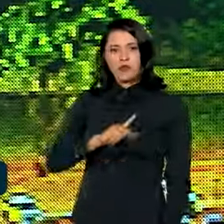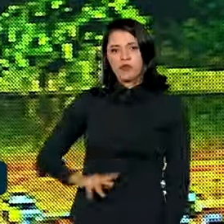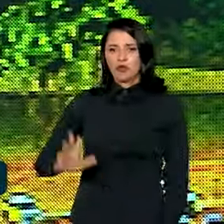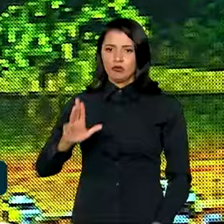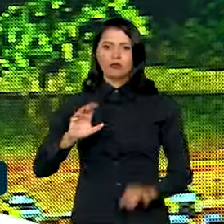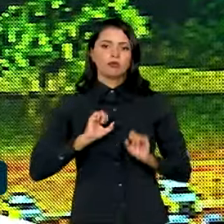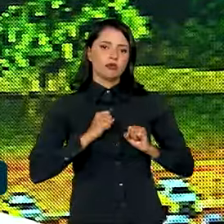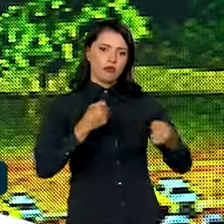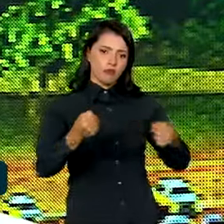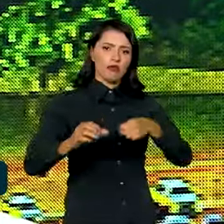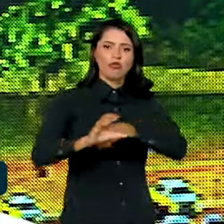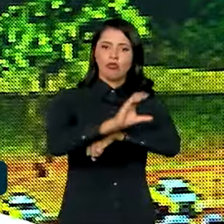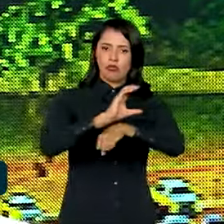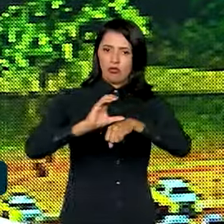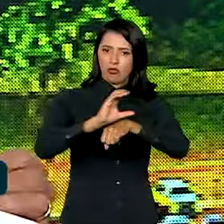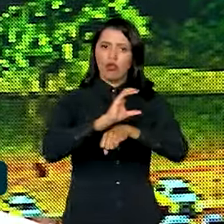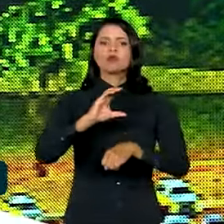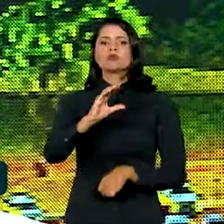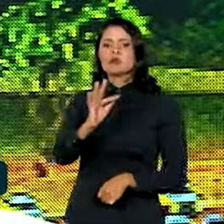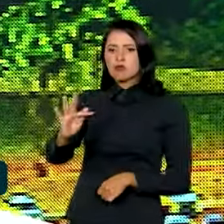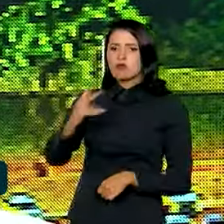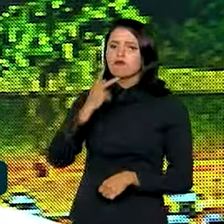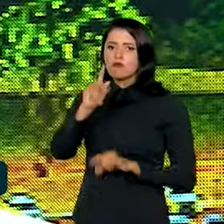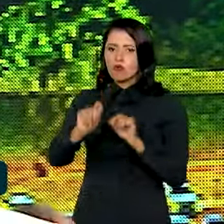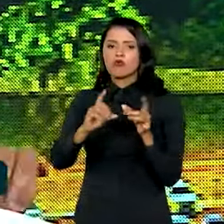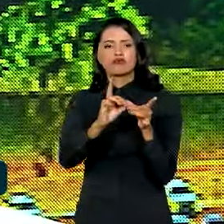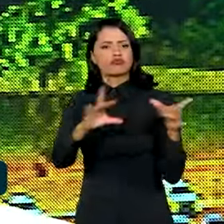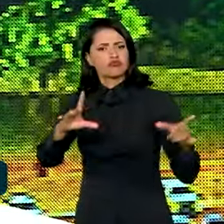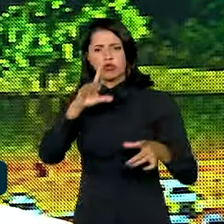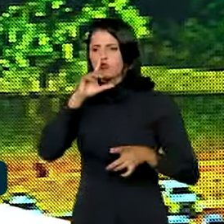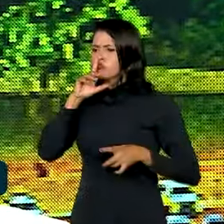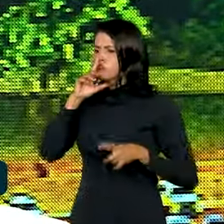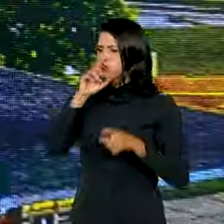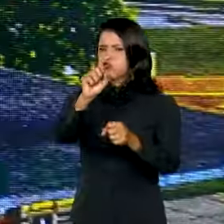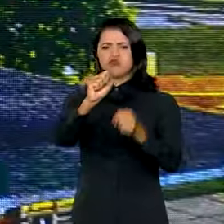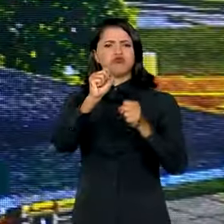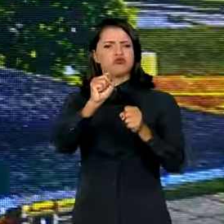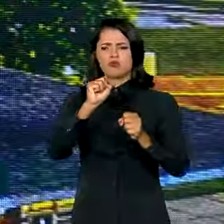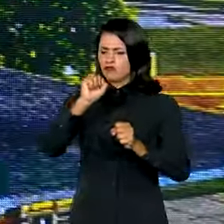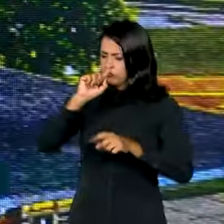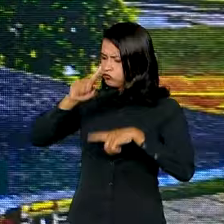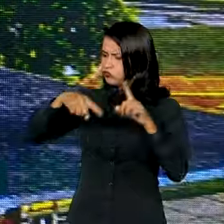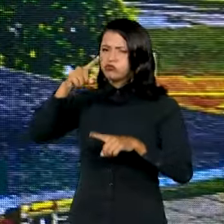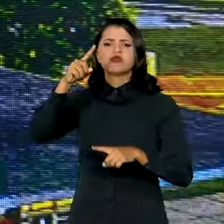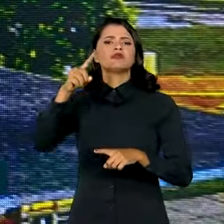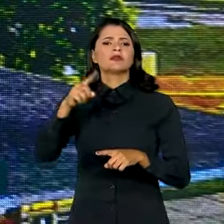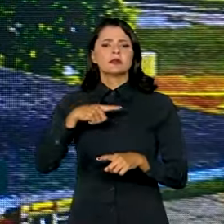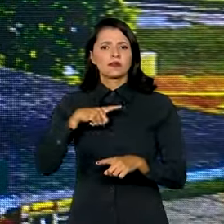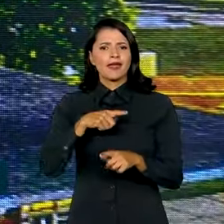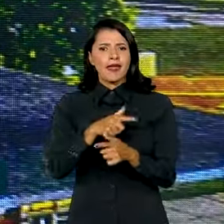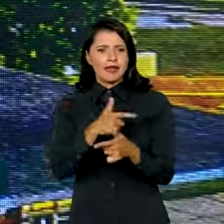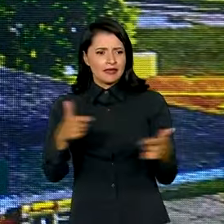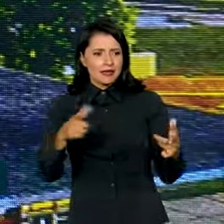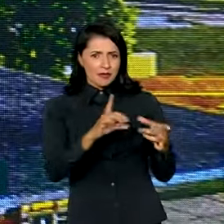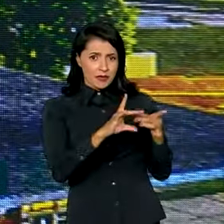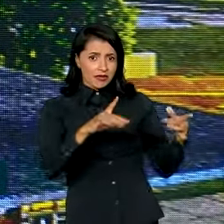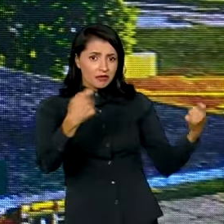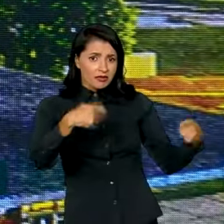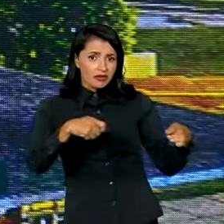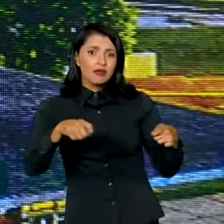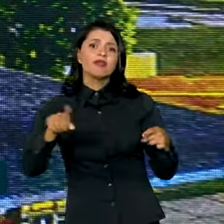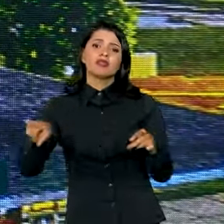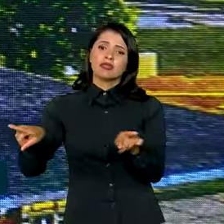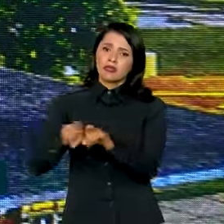a Constituição e disse que a democracia está inabalada e fortalecida. Não há democracia sem liberdade.